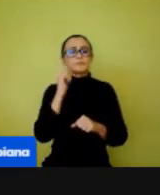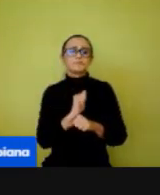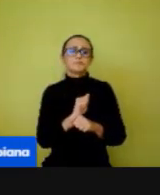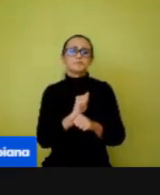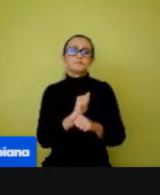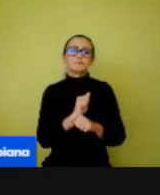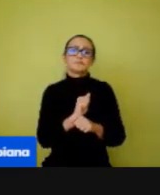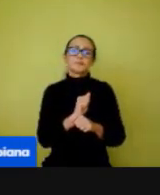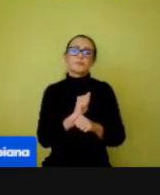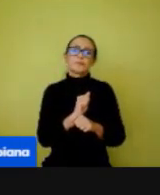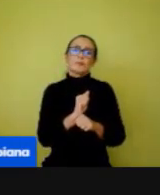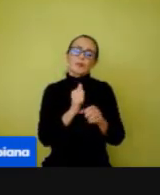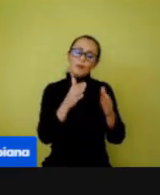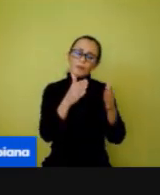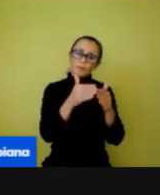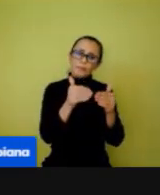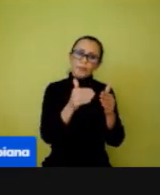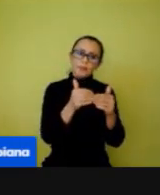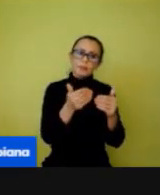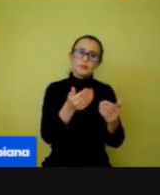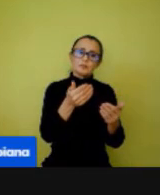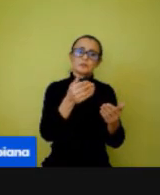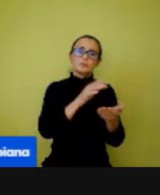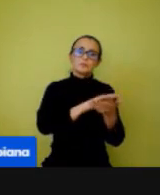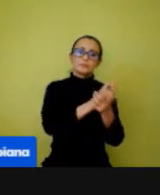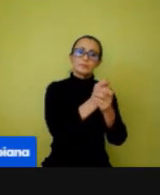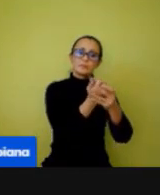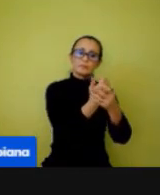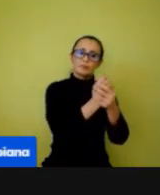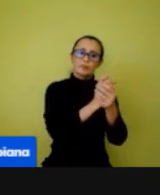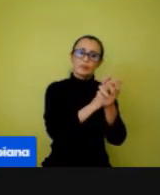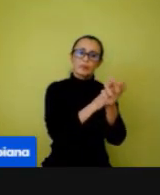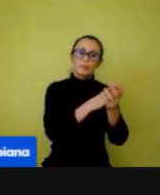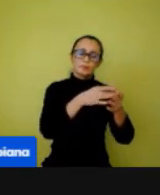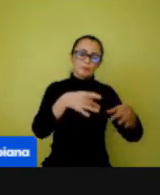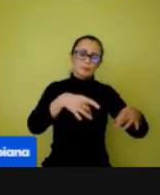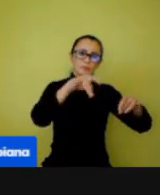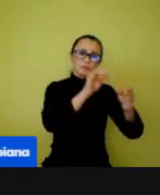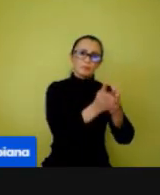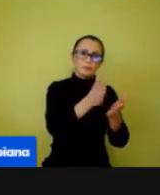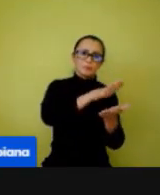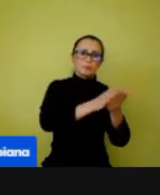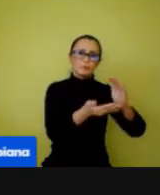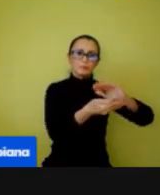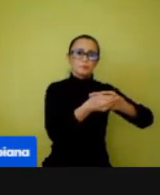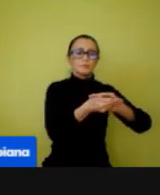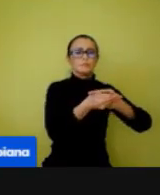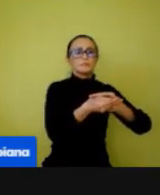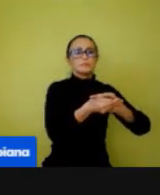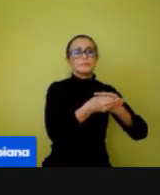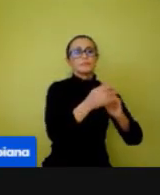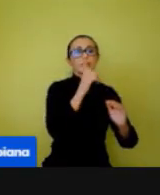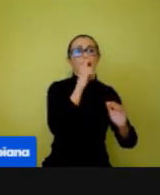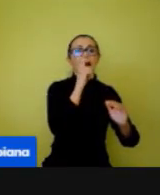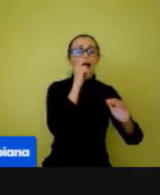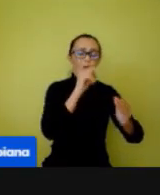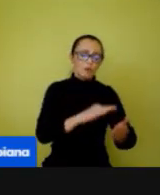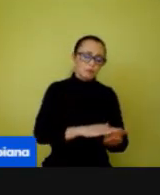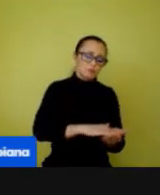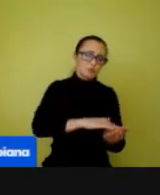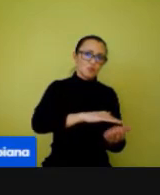para ela lavar as mãos, secar as mãos, dobrar a toalha, encher a garrafa para voltar para a sala de aula, tá bom?